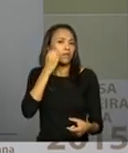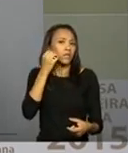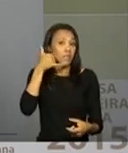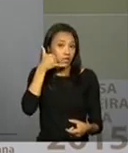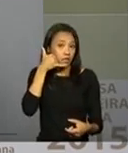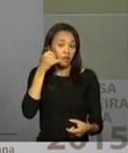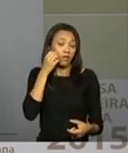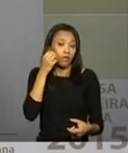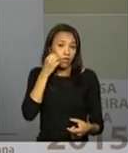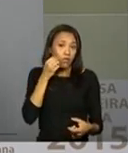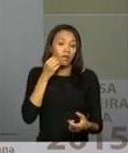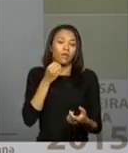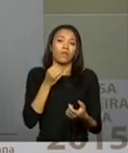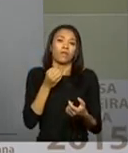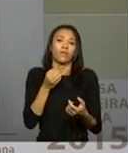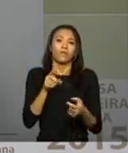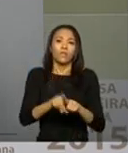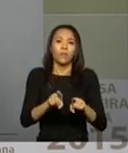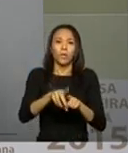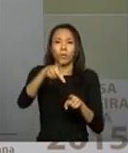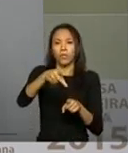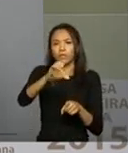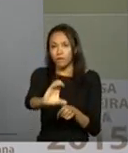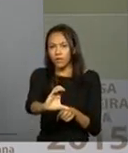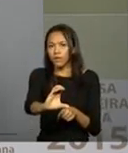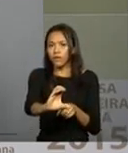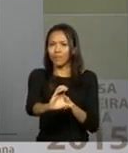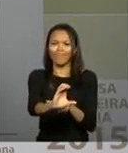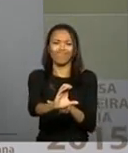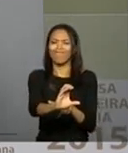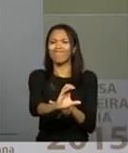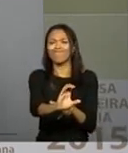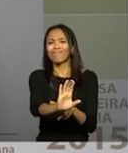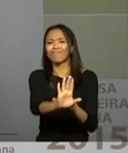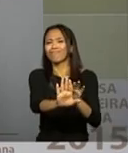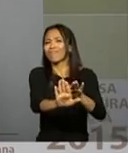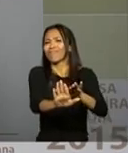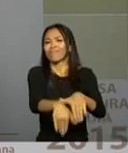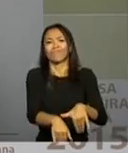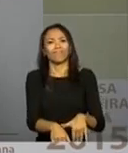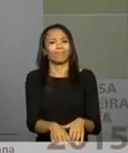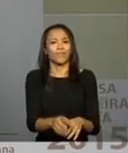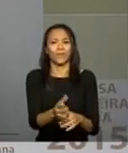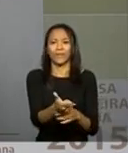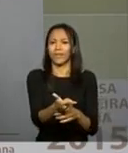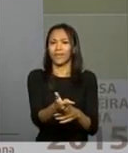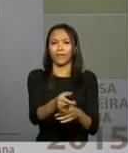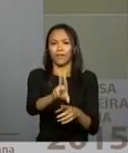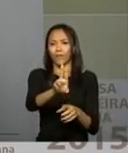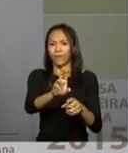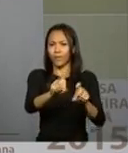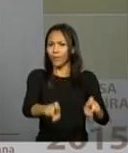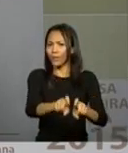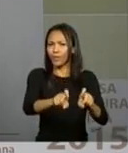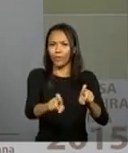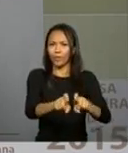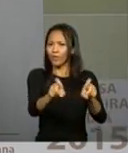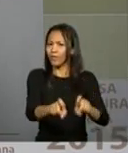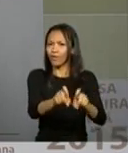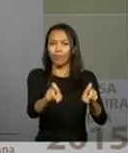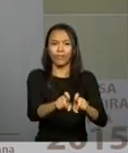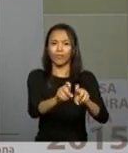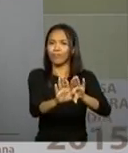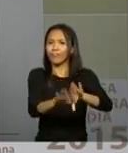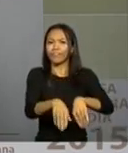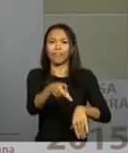o PC passa a ser, não é, ele cai a utilização do PC como grande